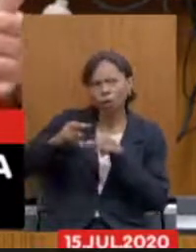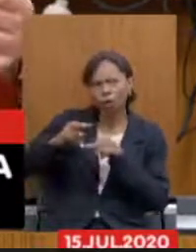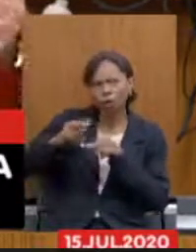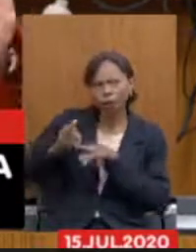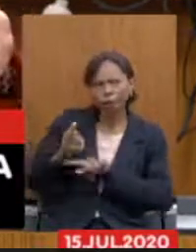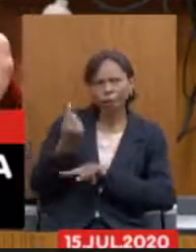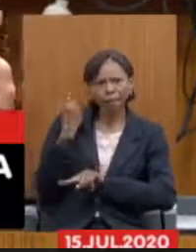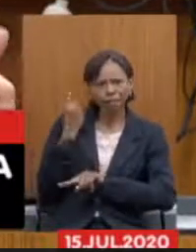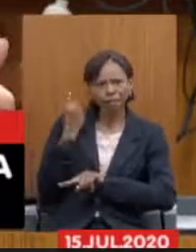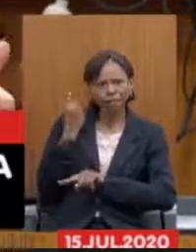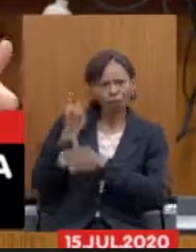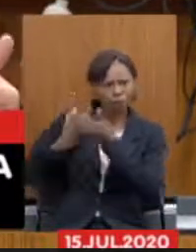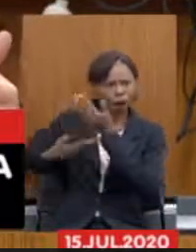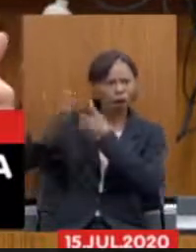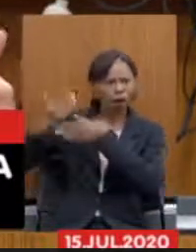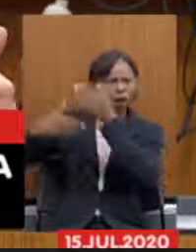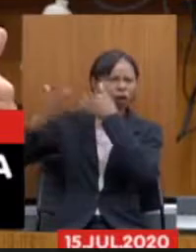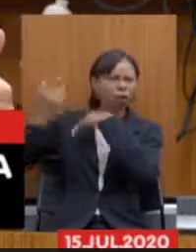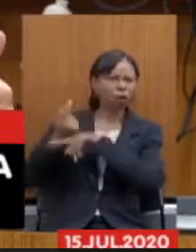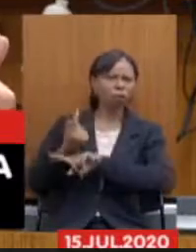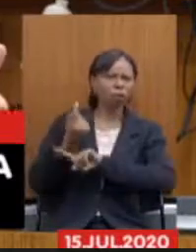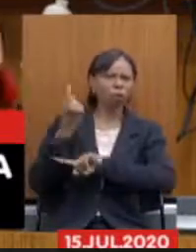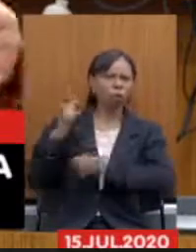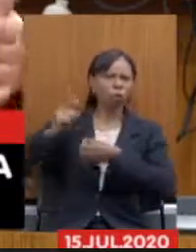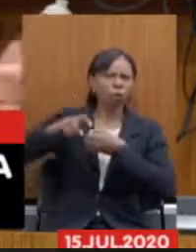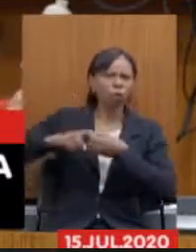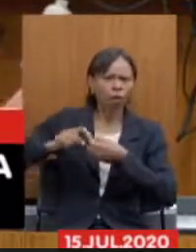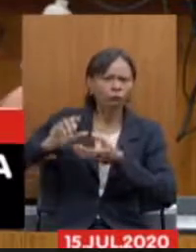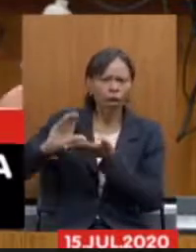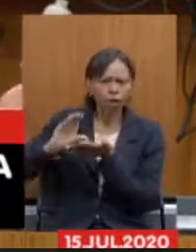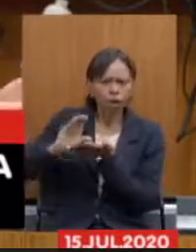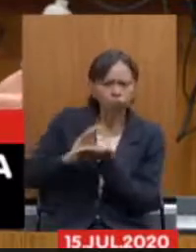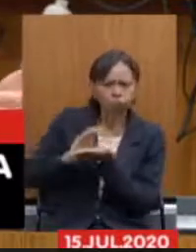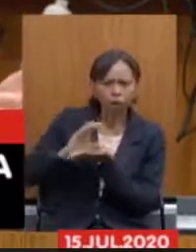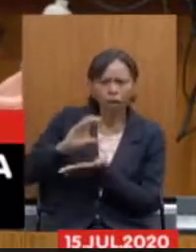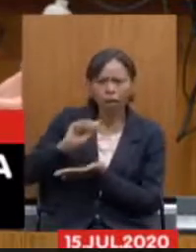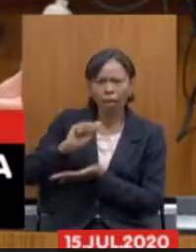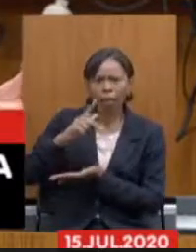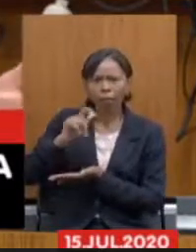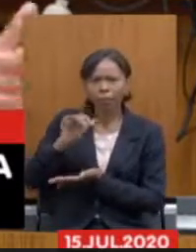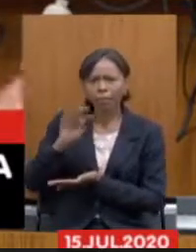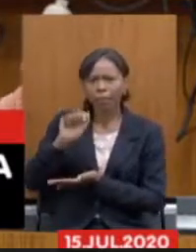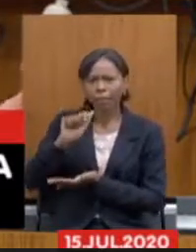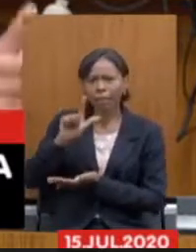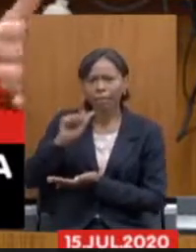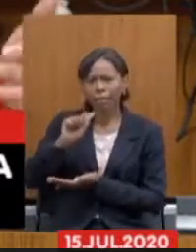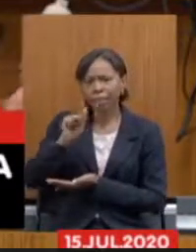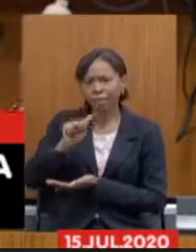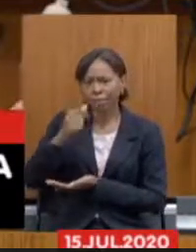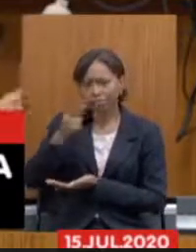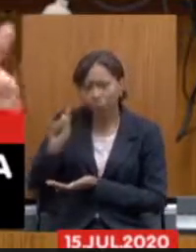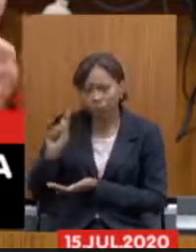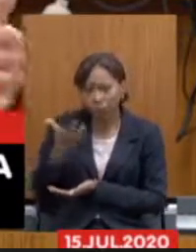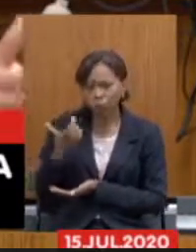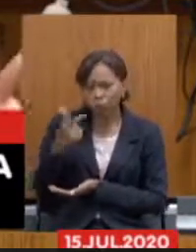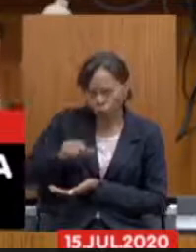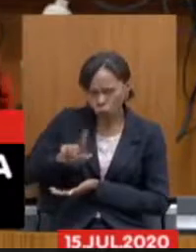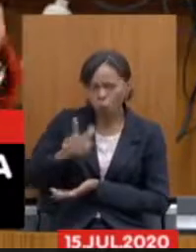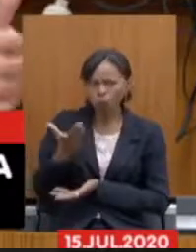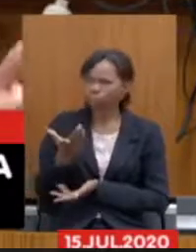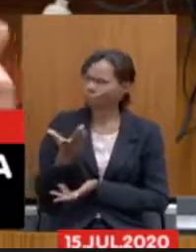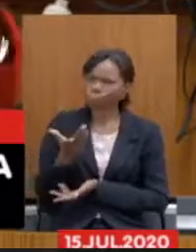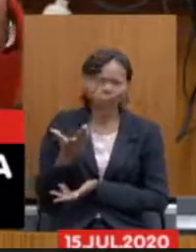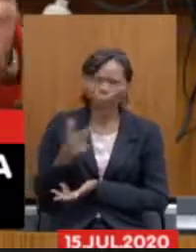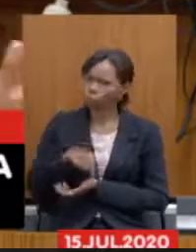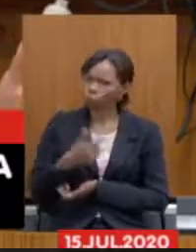estamos querendo voltar com o regime de capitalização? hoje não tem regime de capitalização hoje então portanto fazer essa